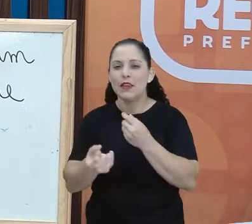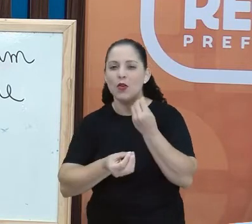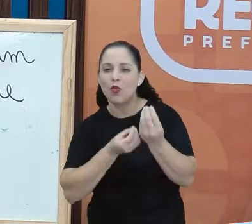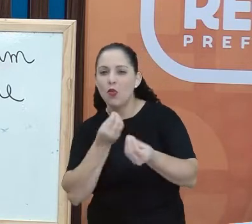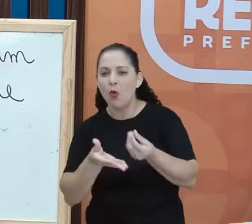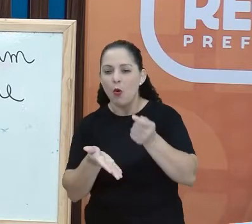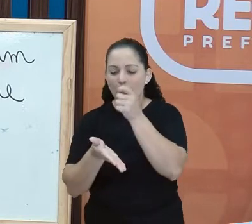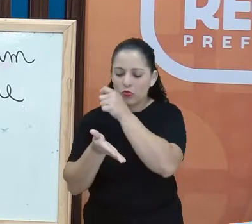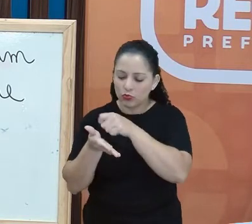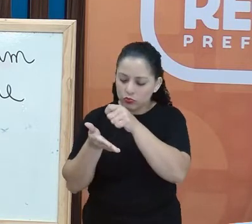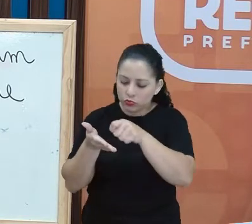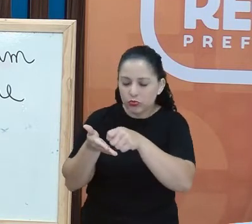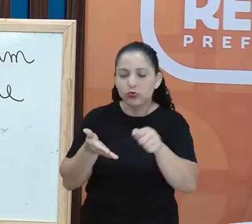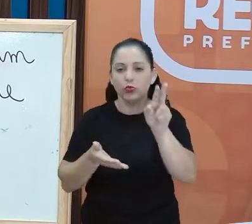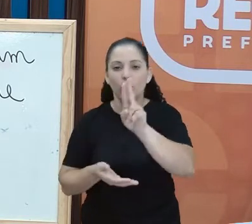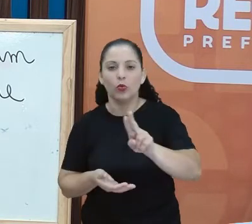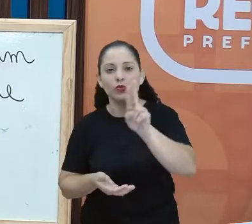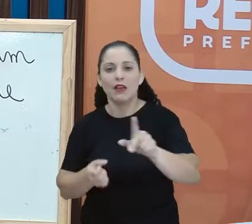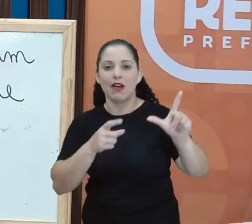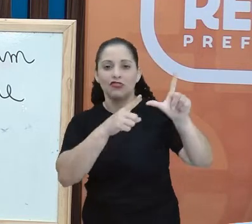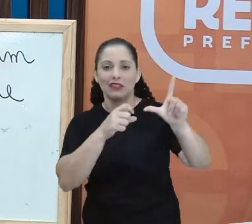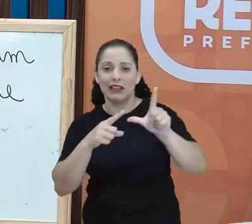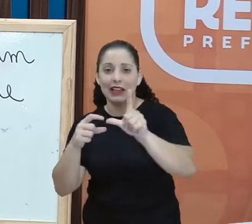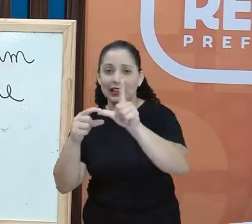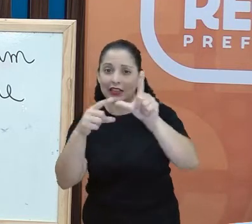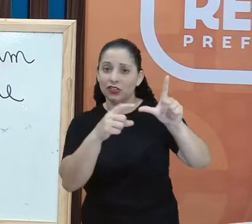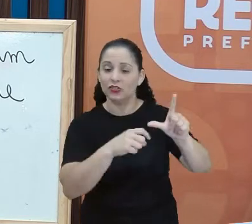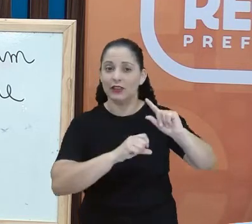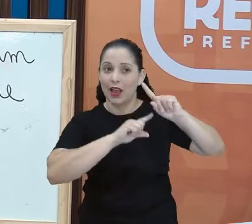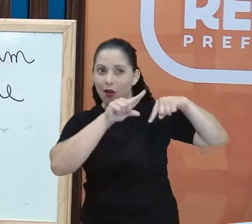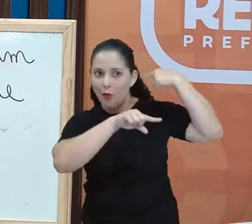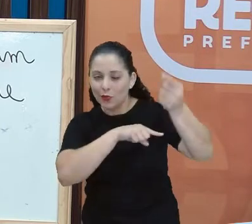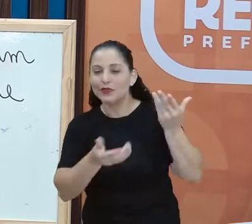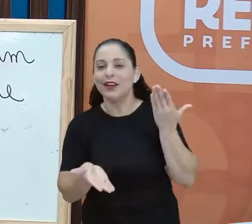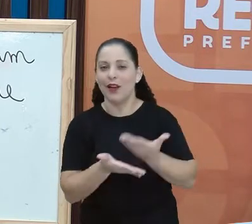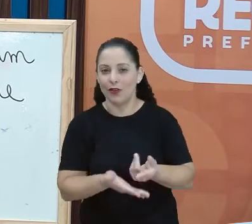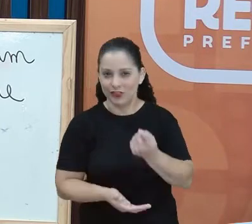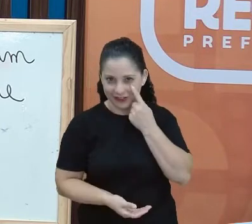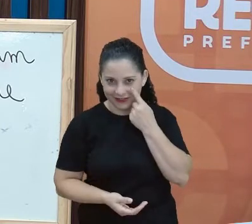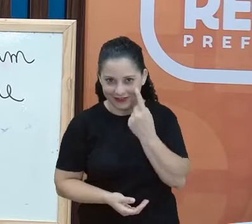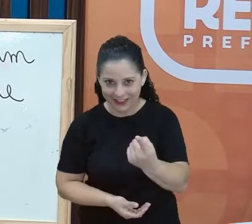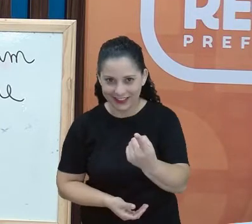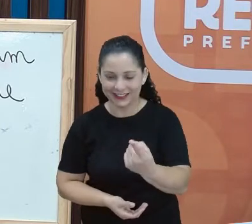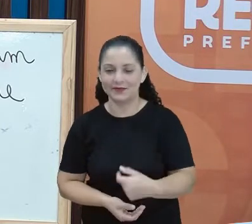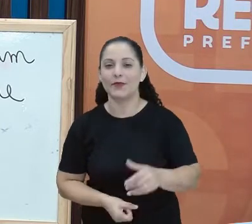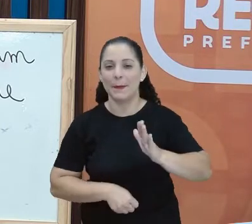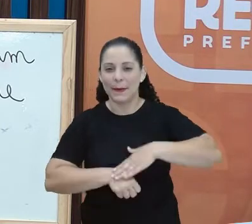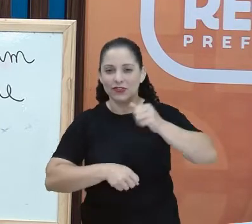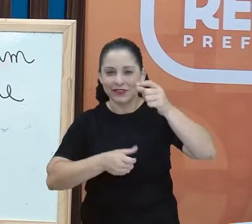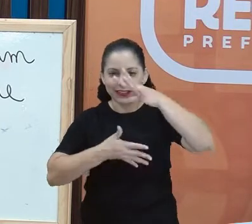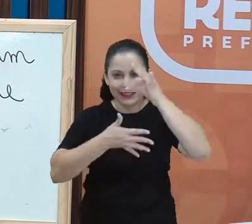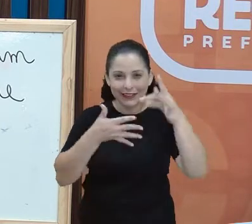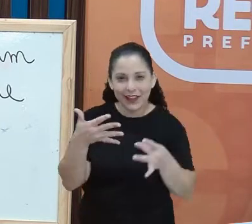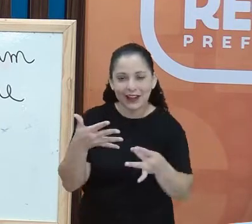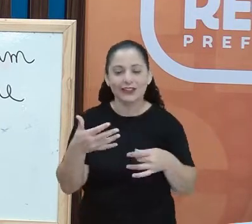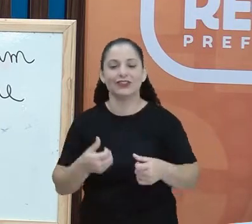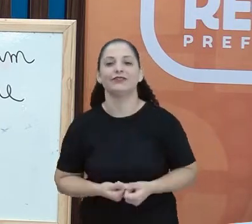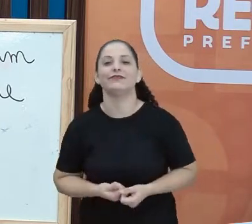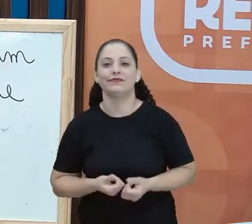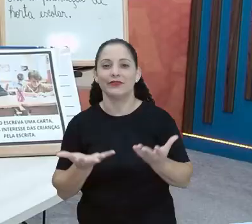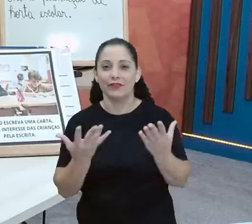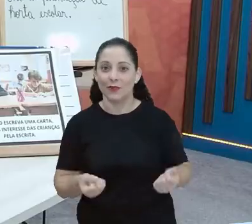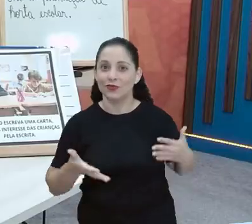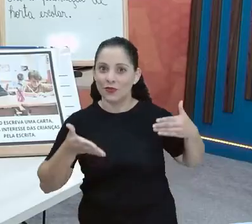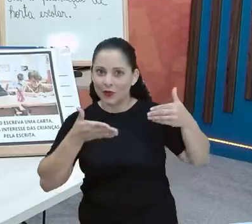escrita O uso das letras Então, na próxima aula A gente verifica isso com mais detalhes Vamos